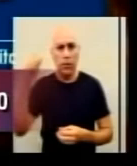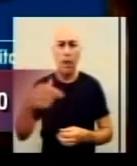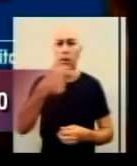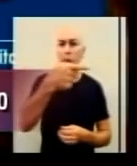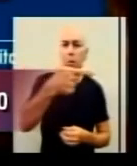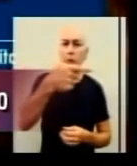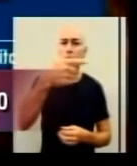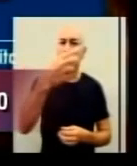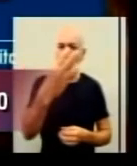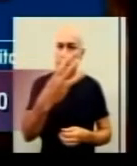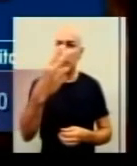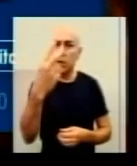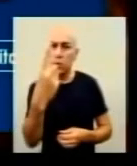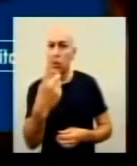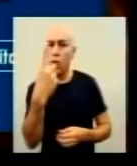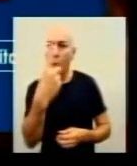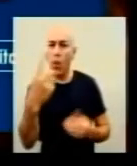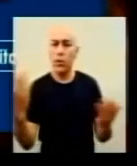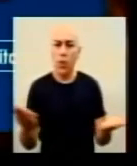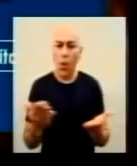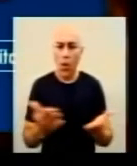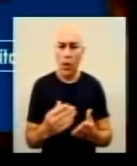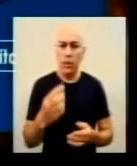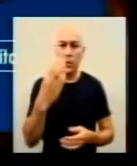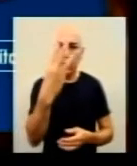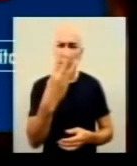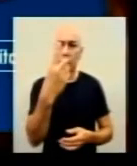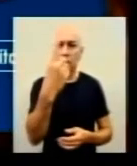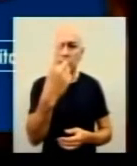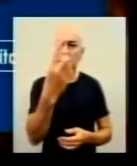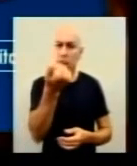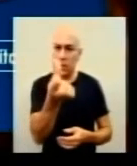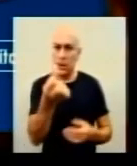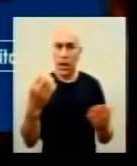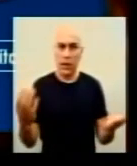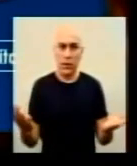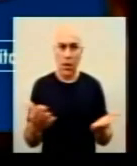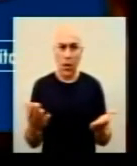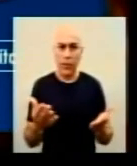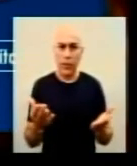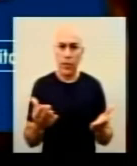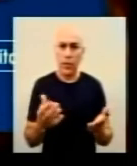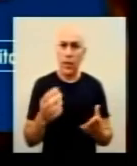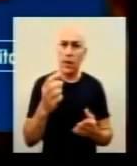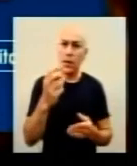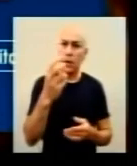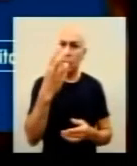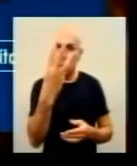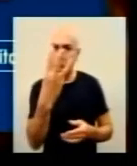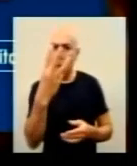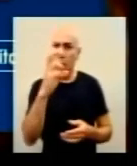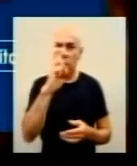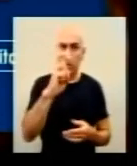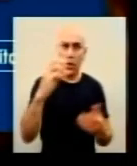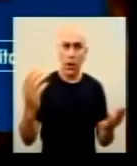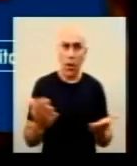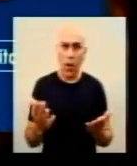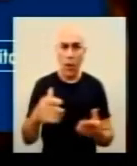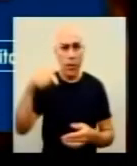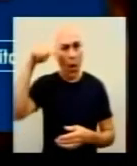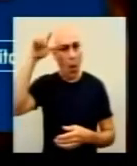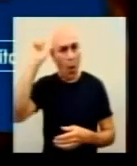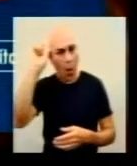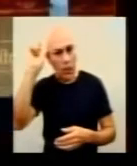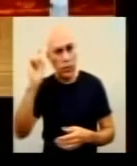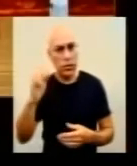óbitos, hoje constava ali 316. Foram 3 ou 5 mortes? Desculpa, essa divulgação ontem foi